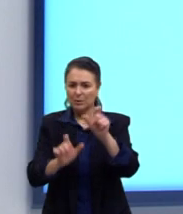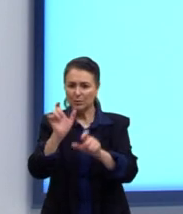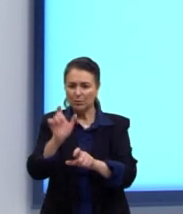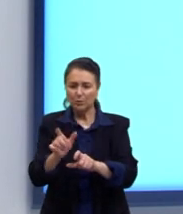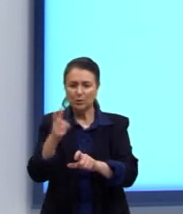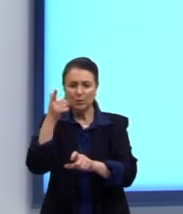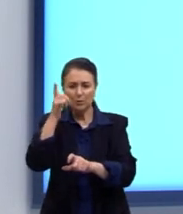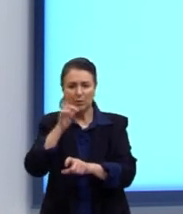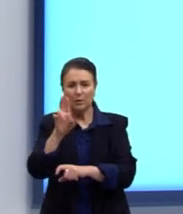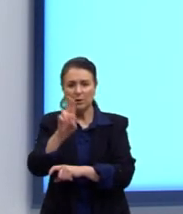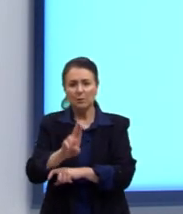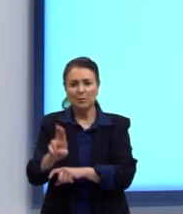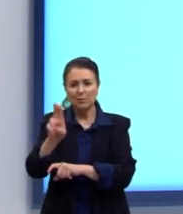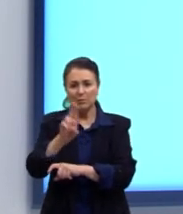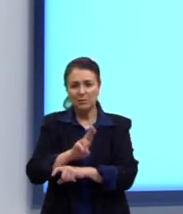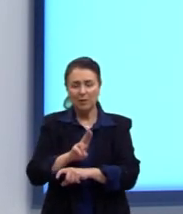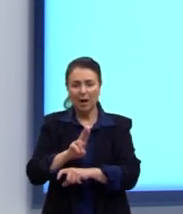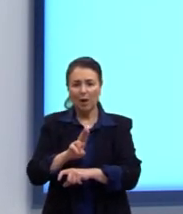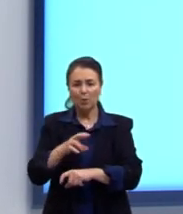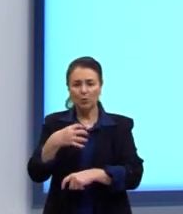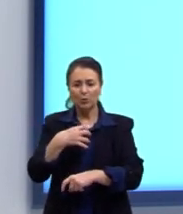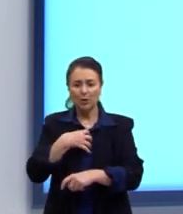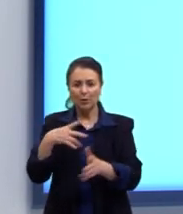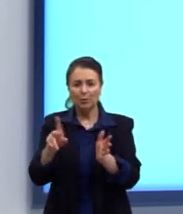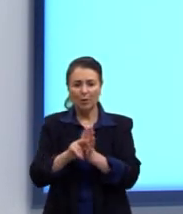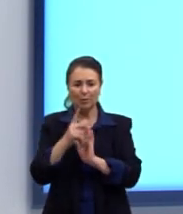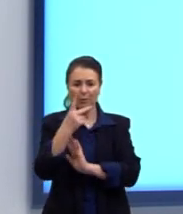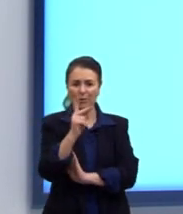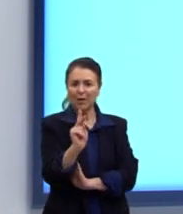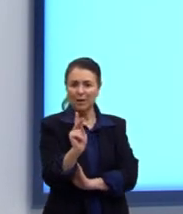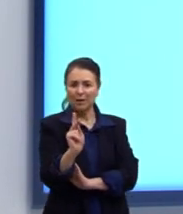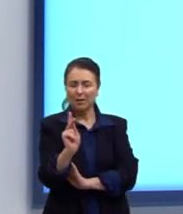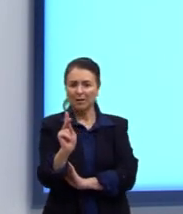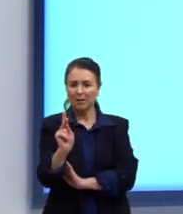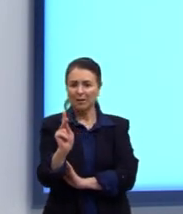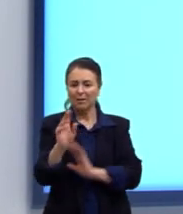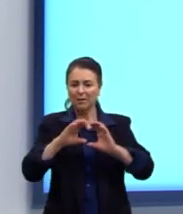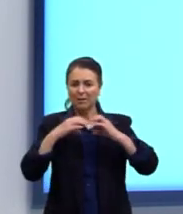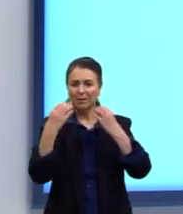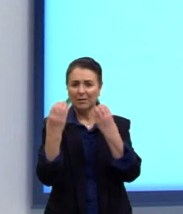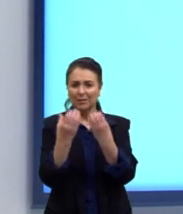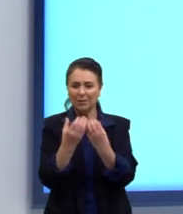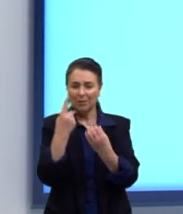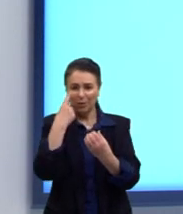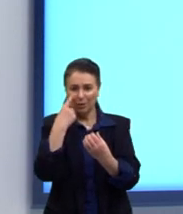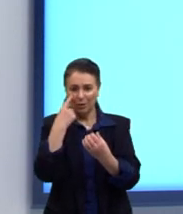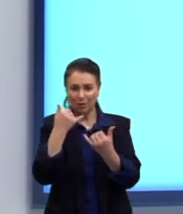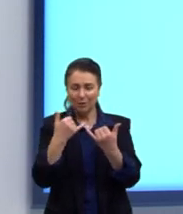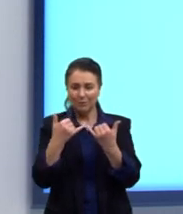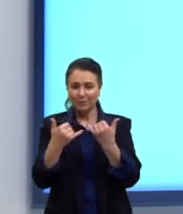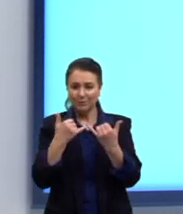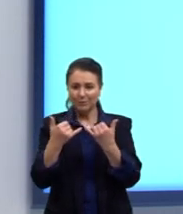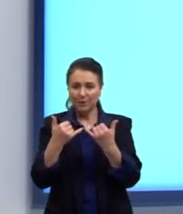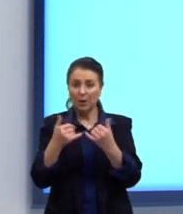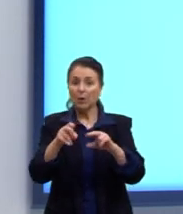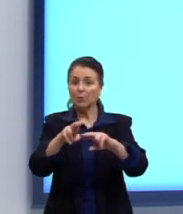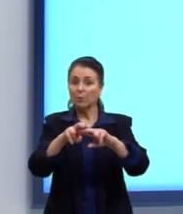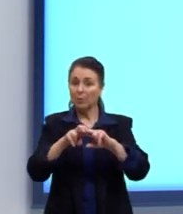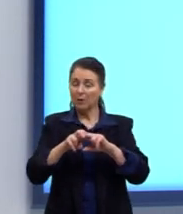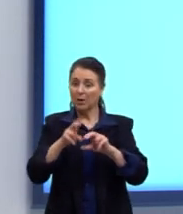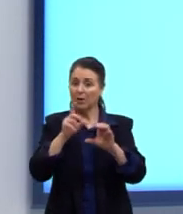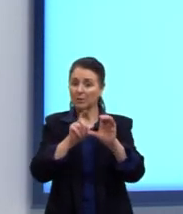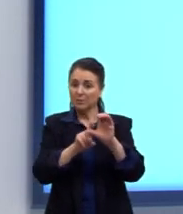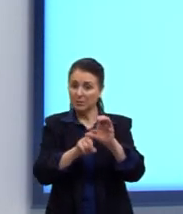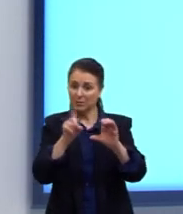consegue utilizar as expressões adequadas. Olhem ali o nosso exemplo. Graças às dívidas, minha